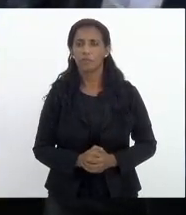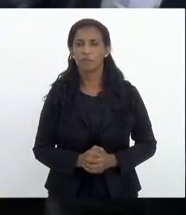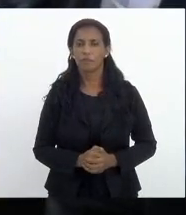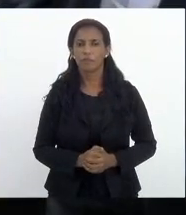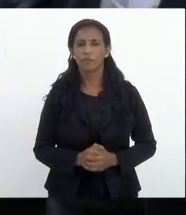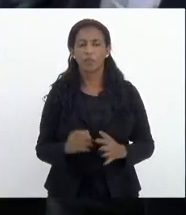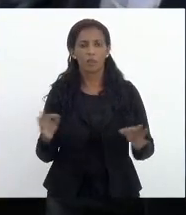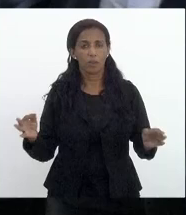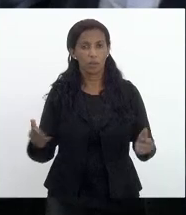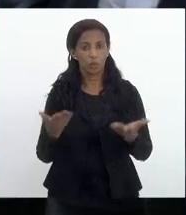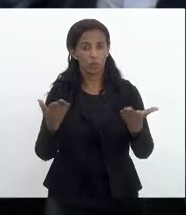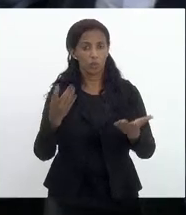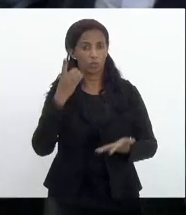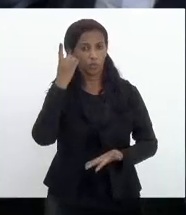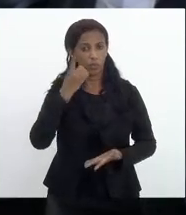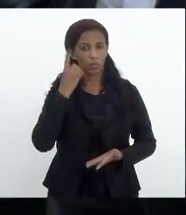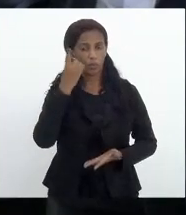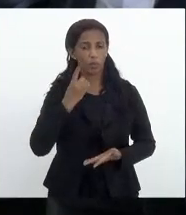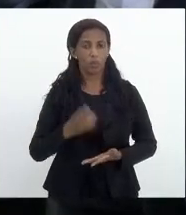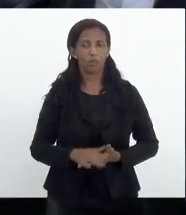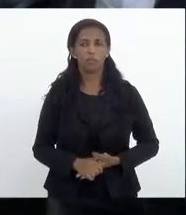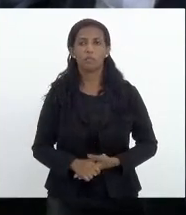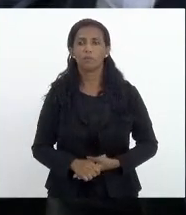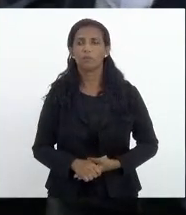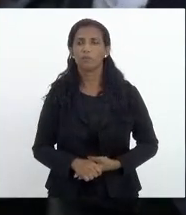senhoras e senhores deputadas e deputados.